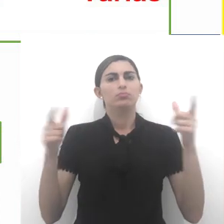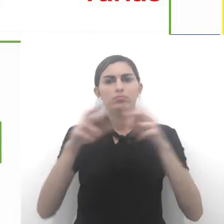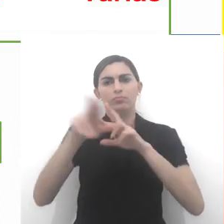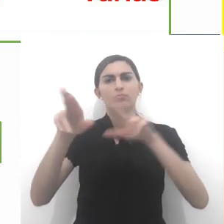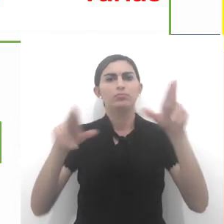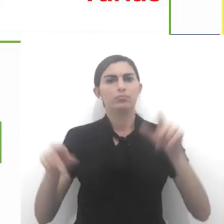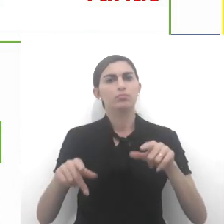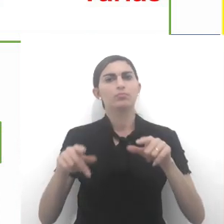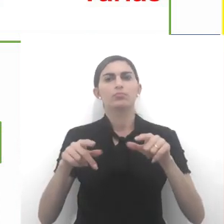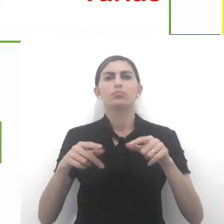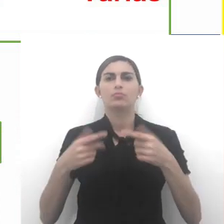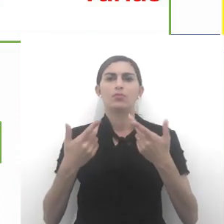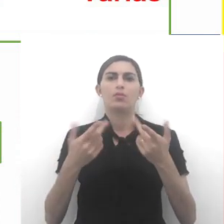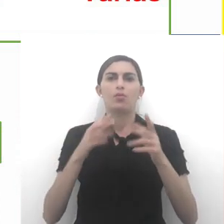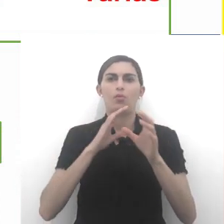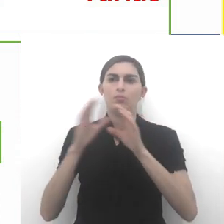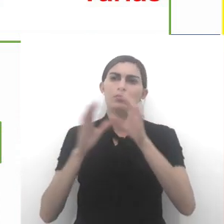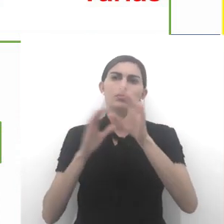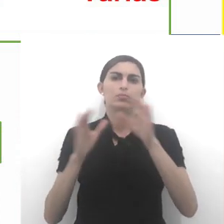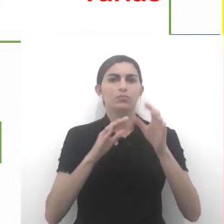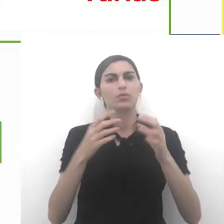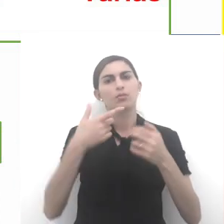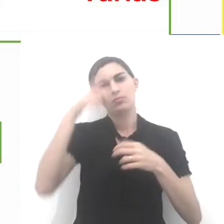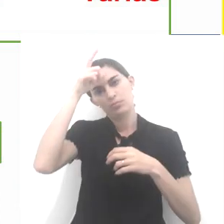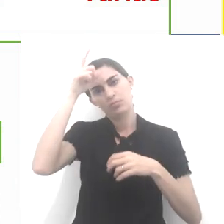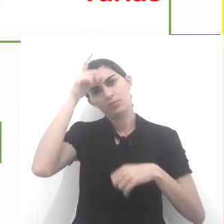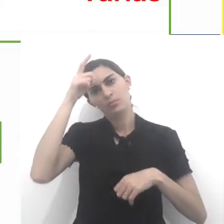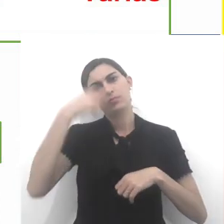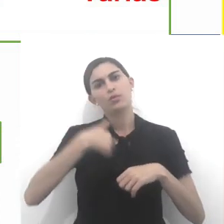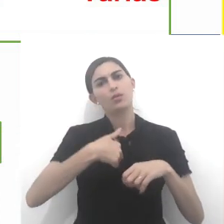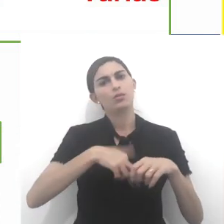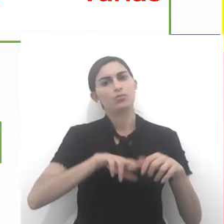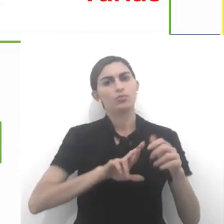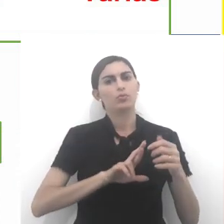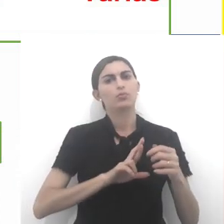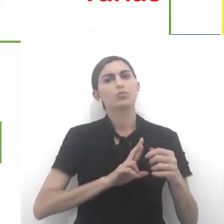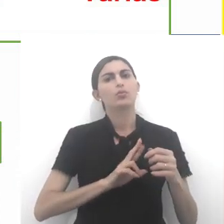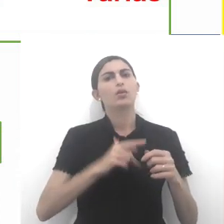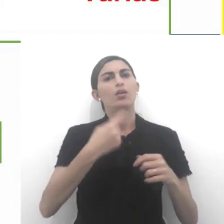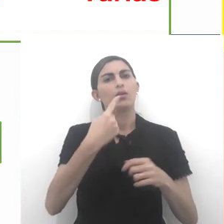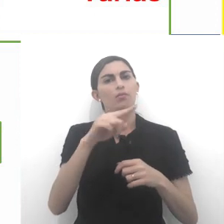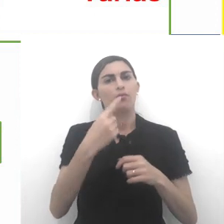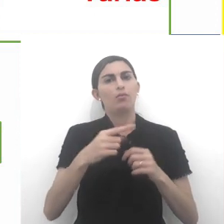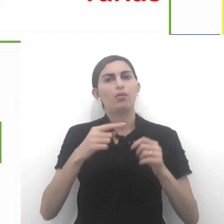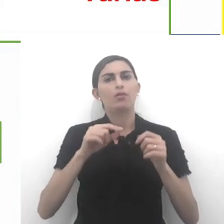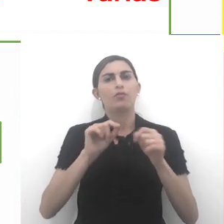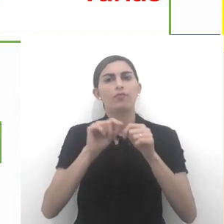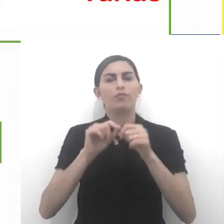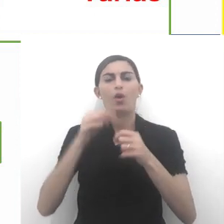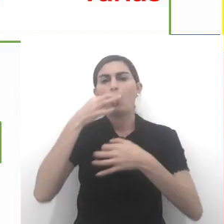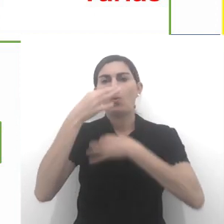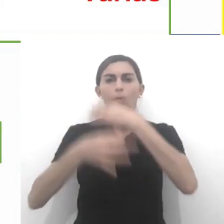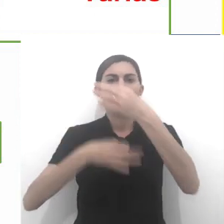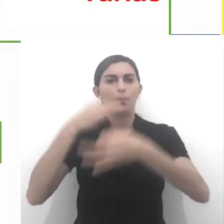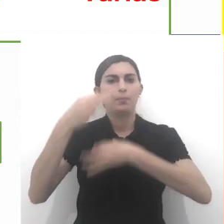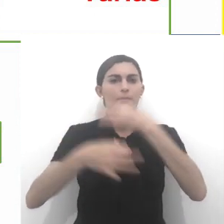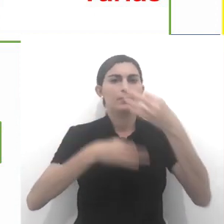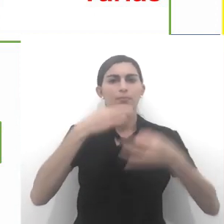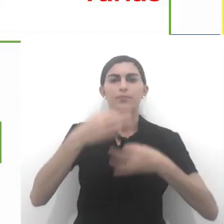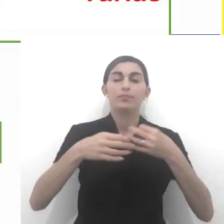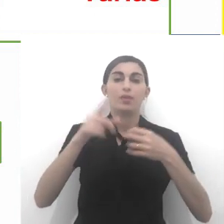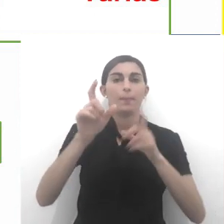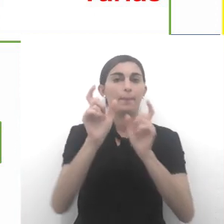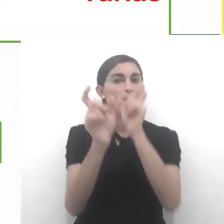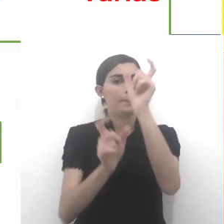personalidades públicas e comunicadores, os líderes religiosos se tornam formadores de opinião.